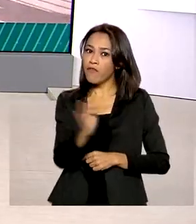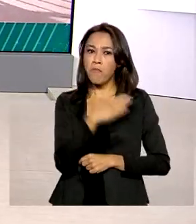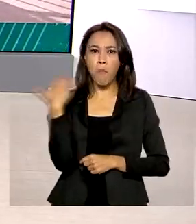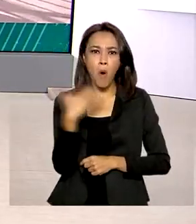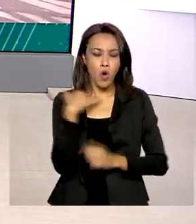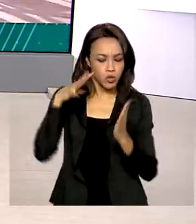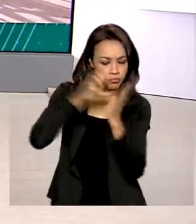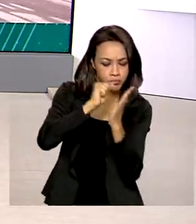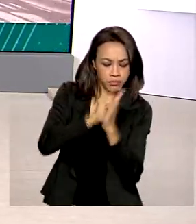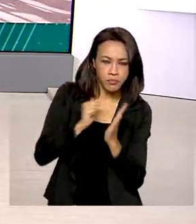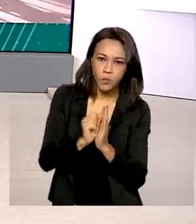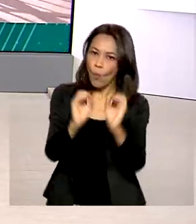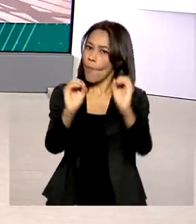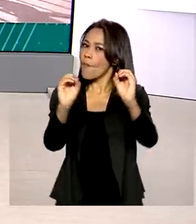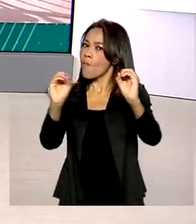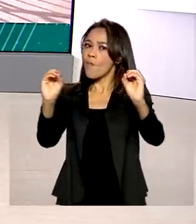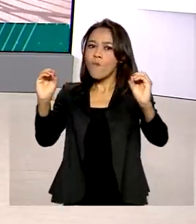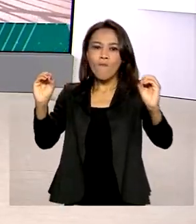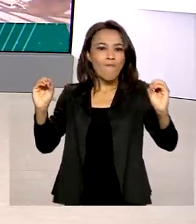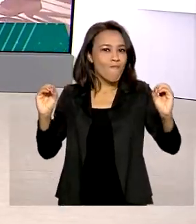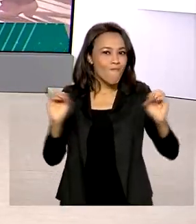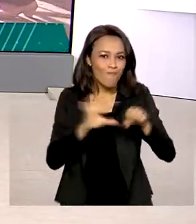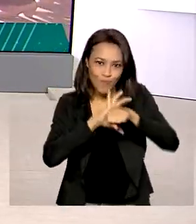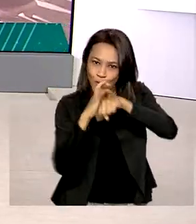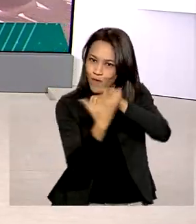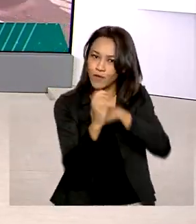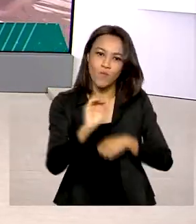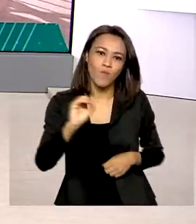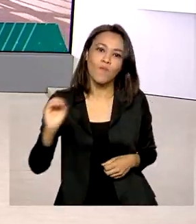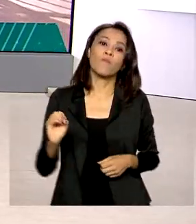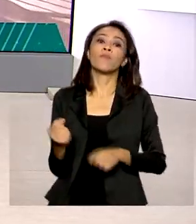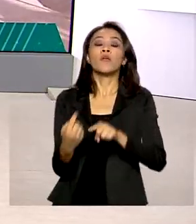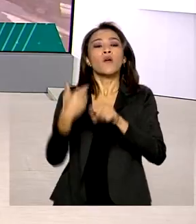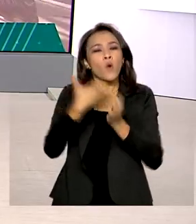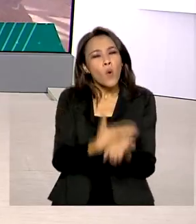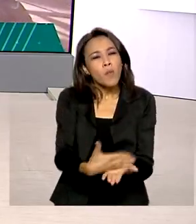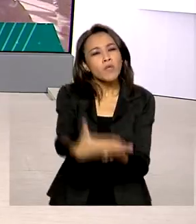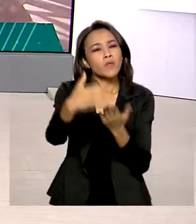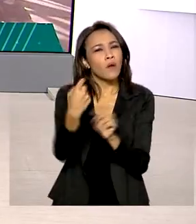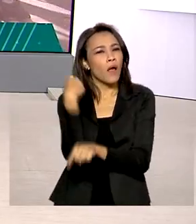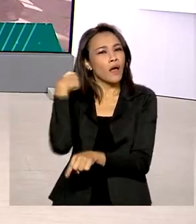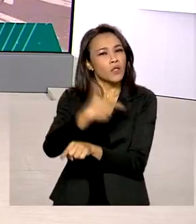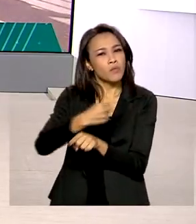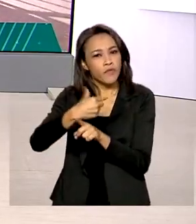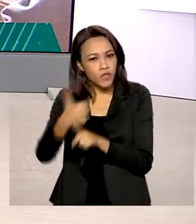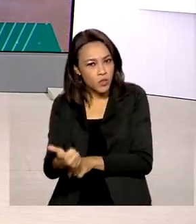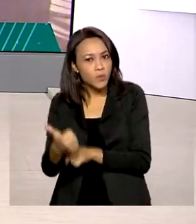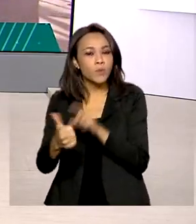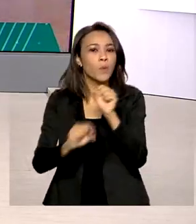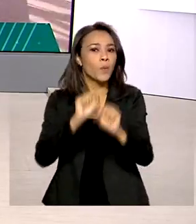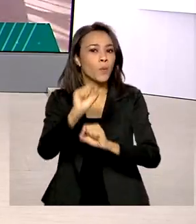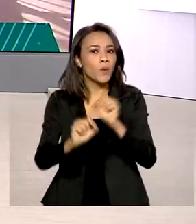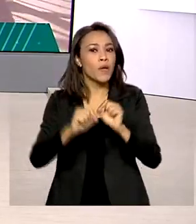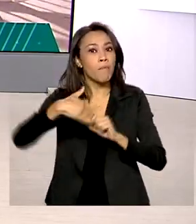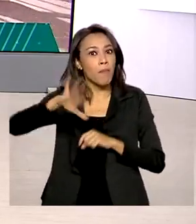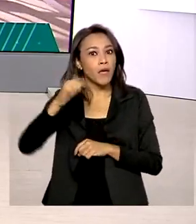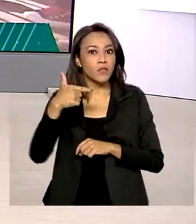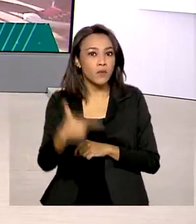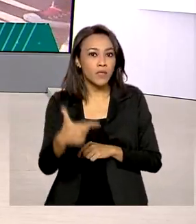novos óbitos por covid. A campanha de vacinação, que começou em janeiro de 2021, aplicou até o momento mais de 280